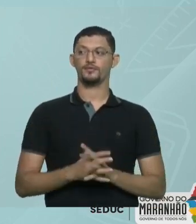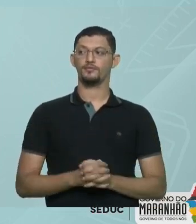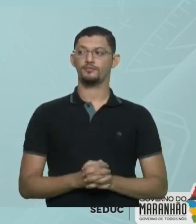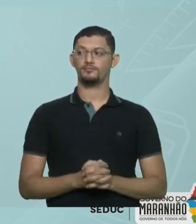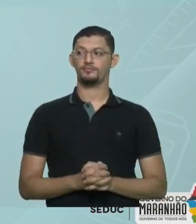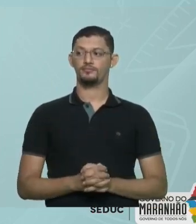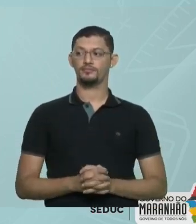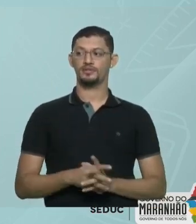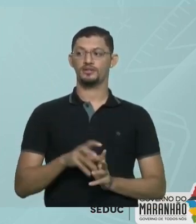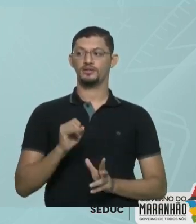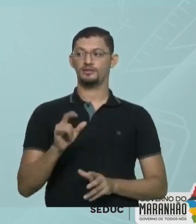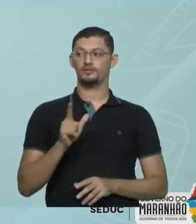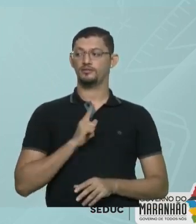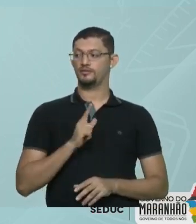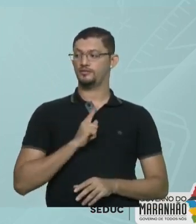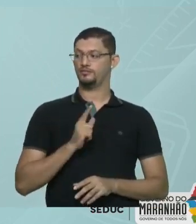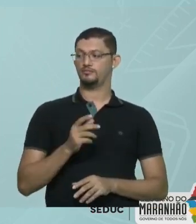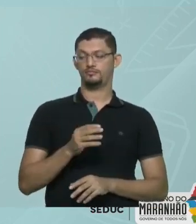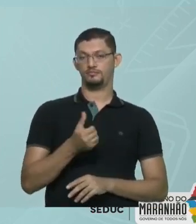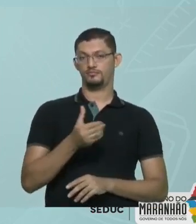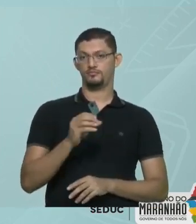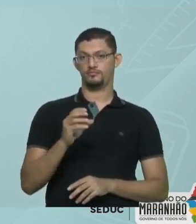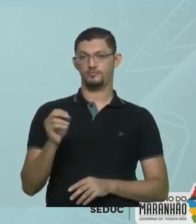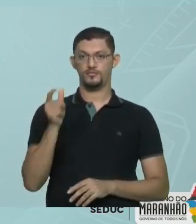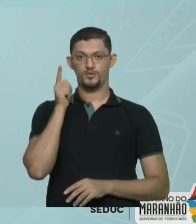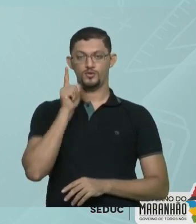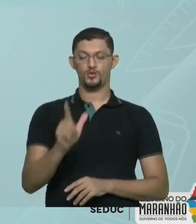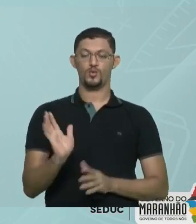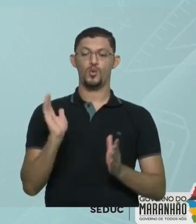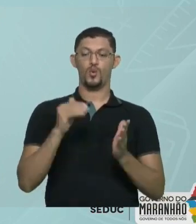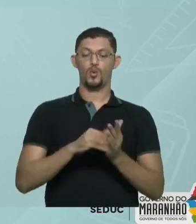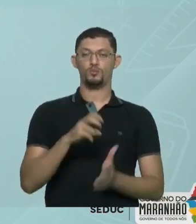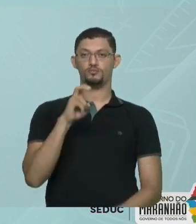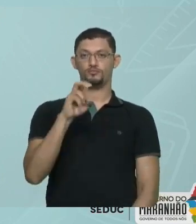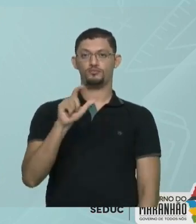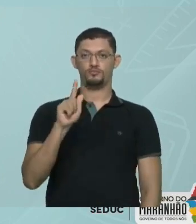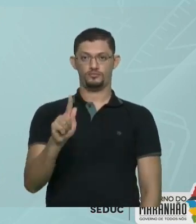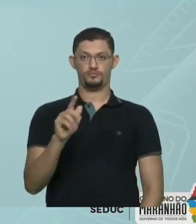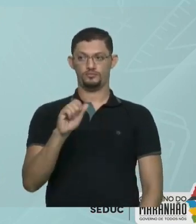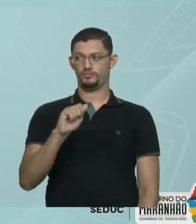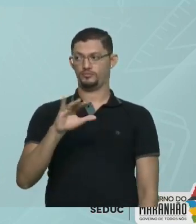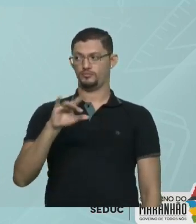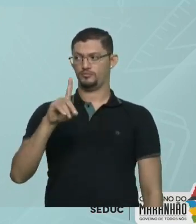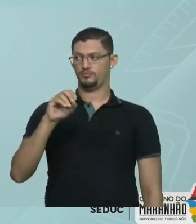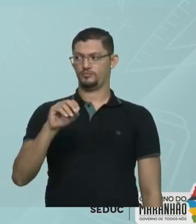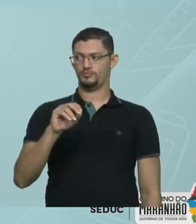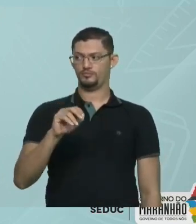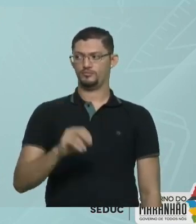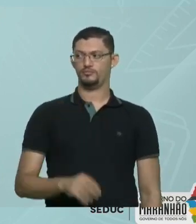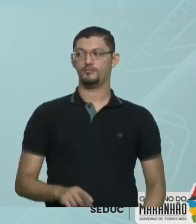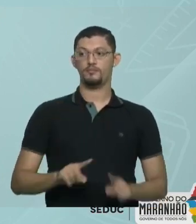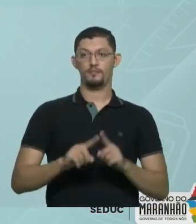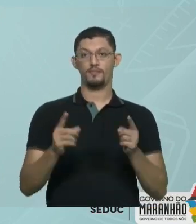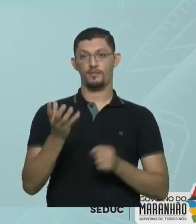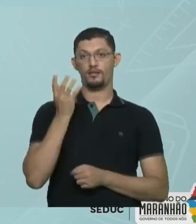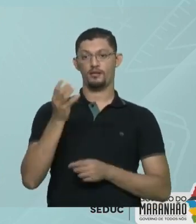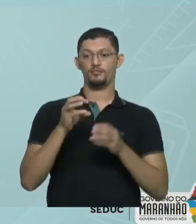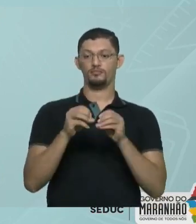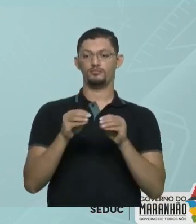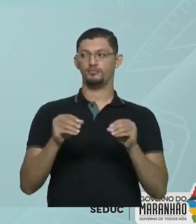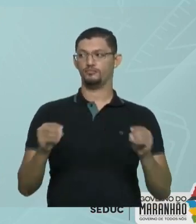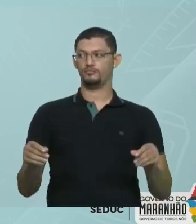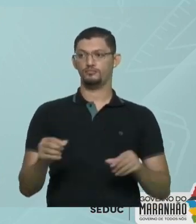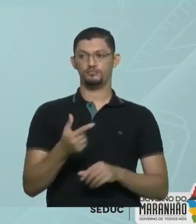mim Que se eu tiver 100 gramas de água Eu consigo dissolver No máximo 5 gramas do ácido bórico Mas ele quer dissolver